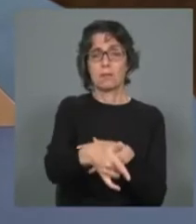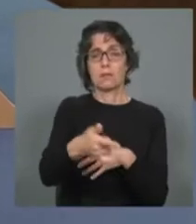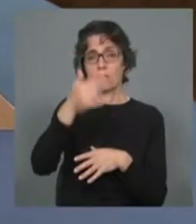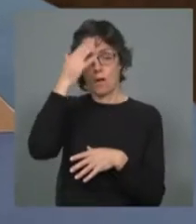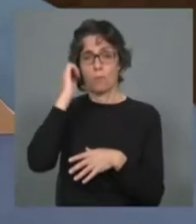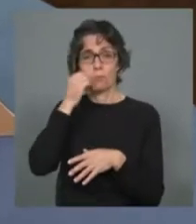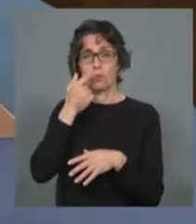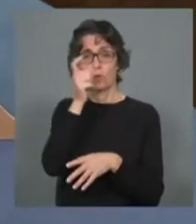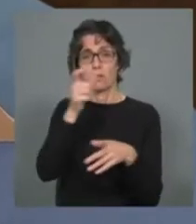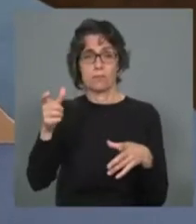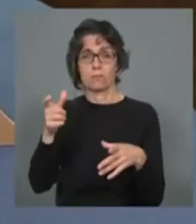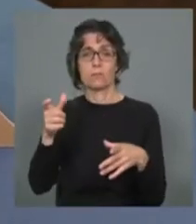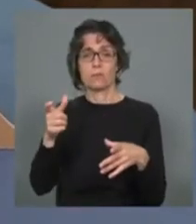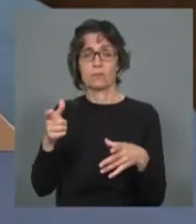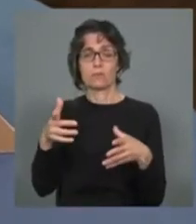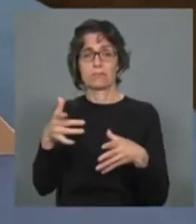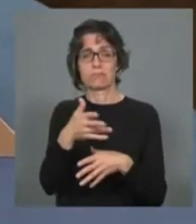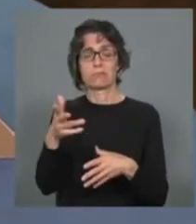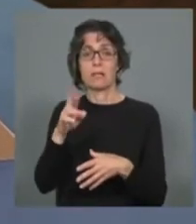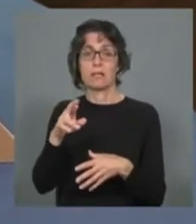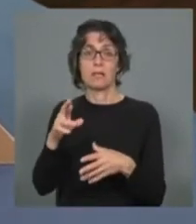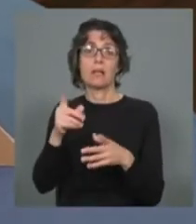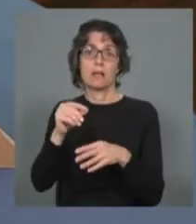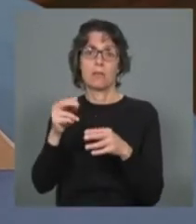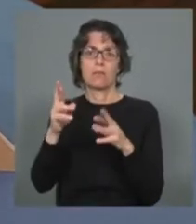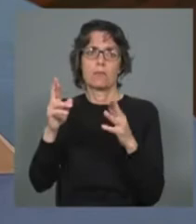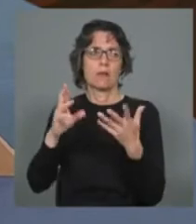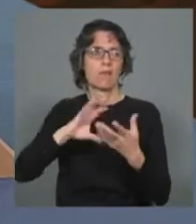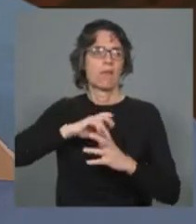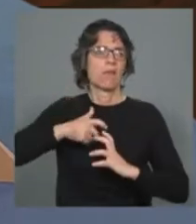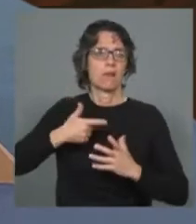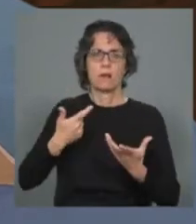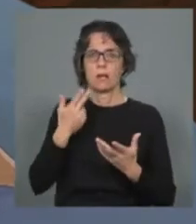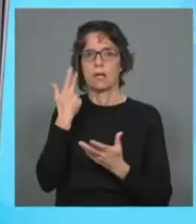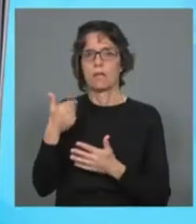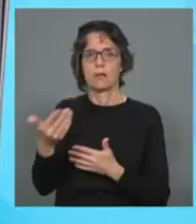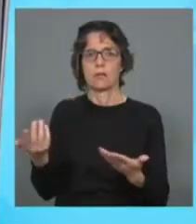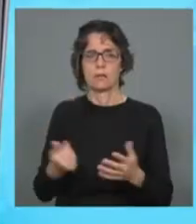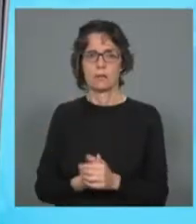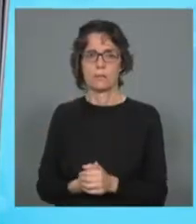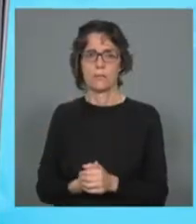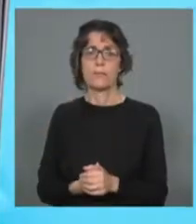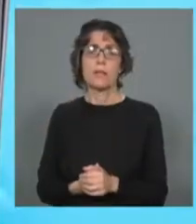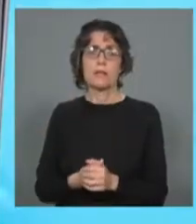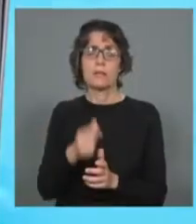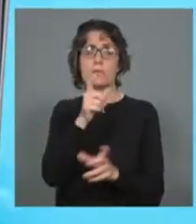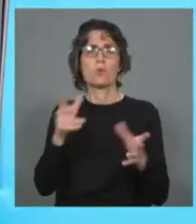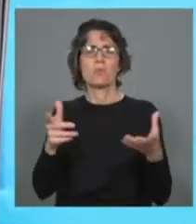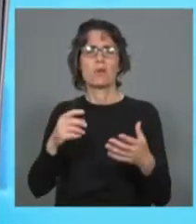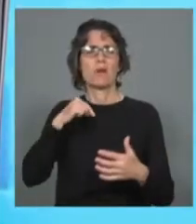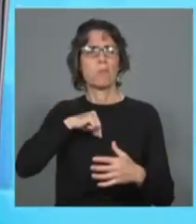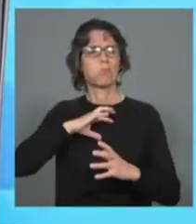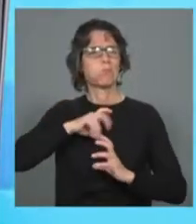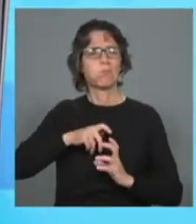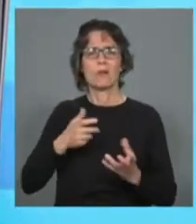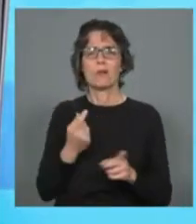as pessoas e a esperança ou a desesperança que marca muitas vidas. A desesperança, porque de facto o